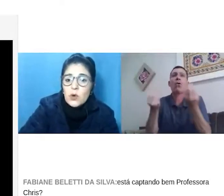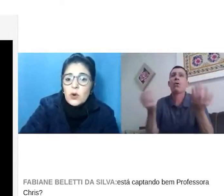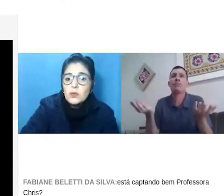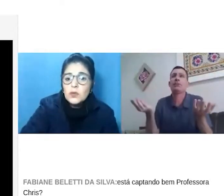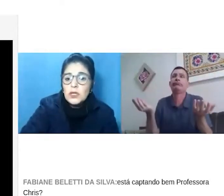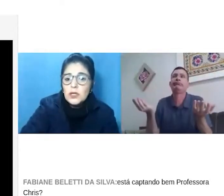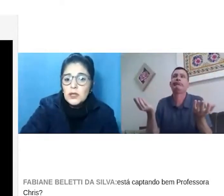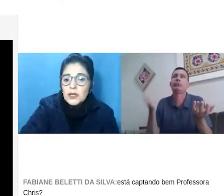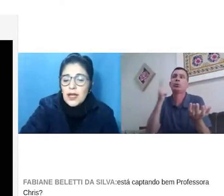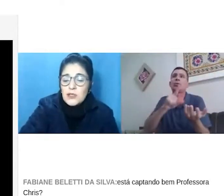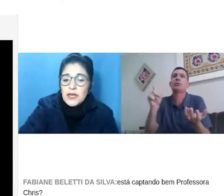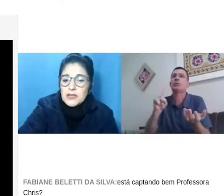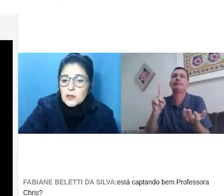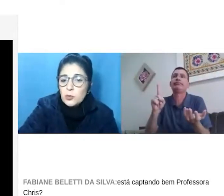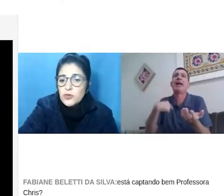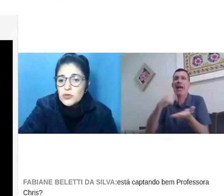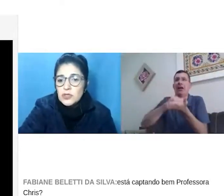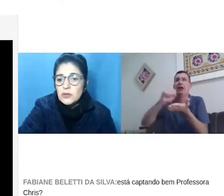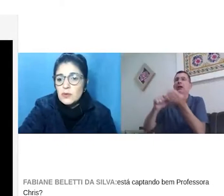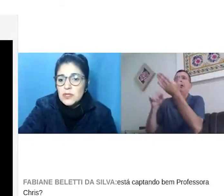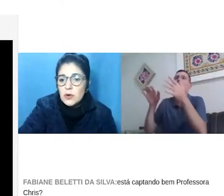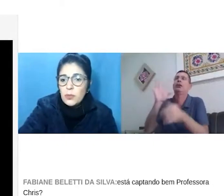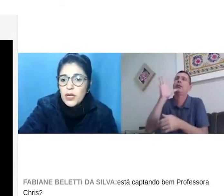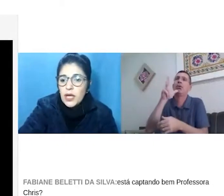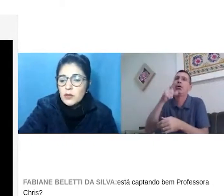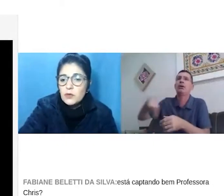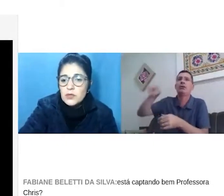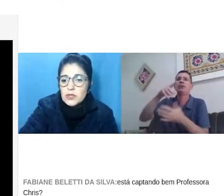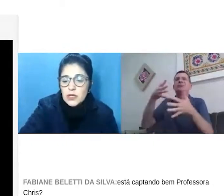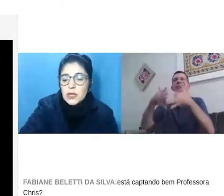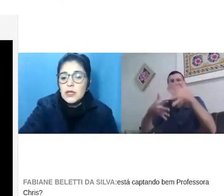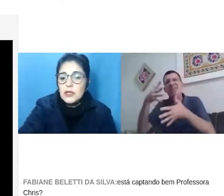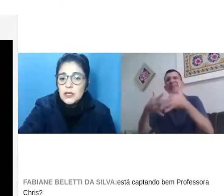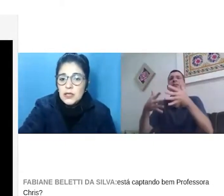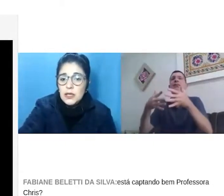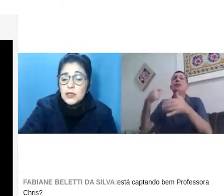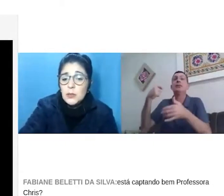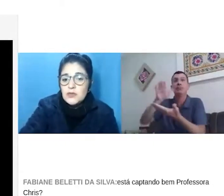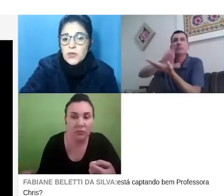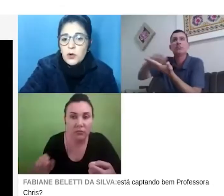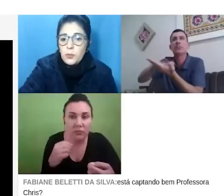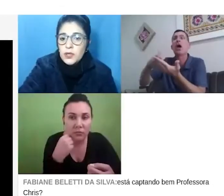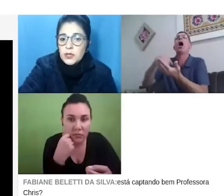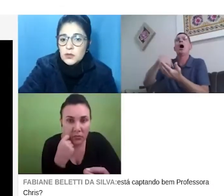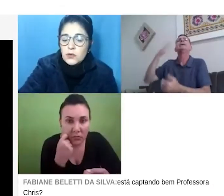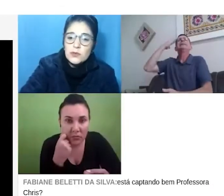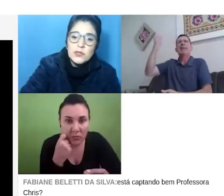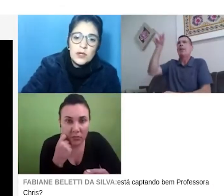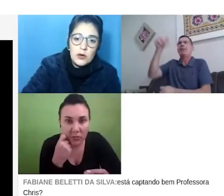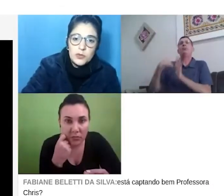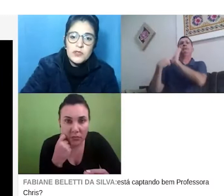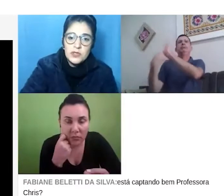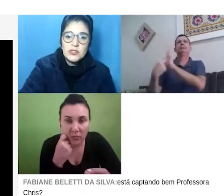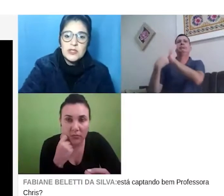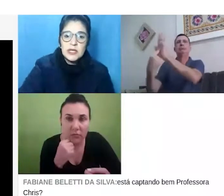Mas como que a explicação do professor, se eu não conseguir acompanhar, eu não vou conseguir entender. E também, se eu ficar copiando, eu não consigo